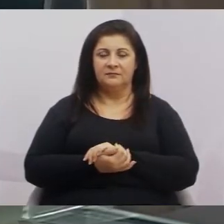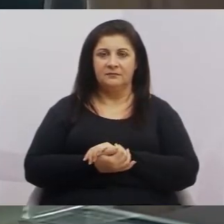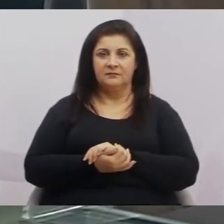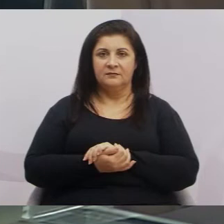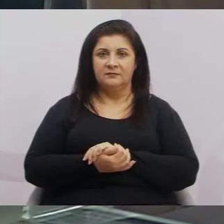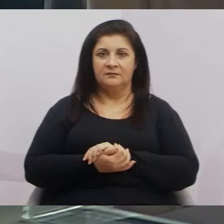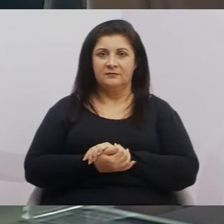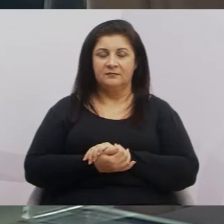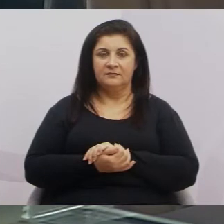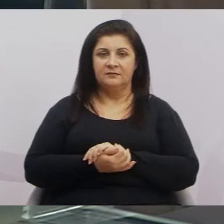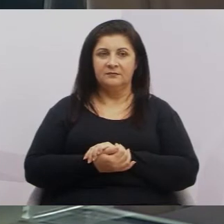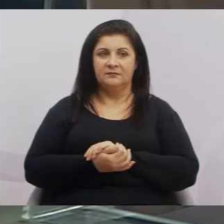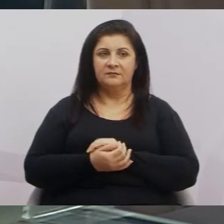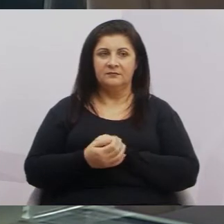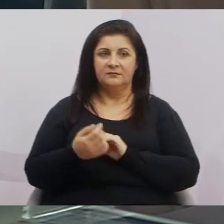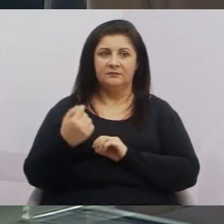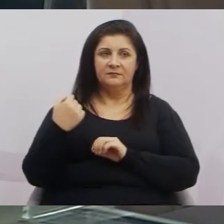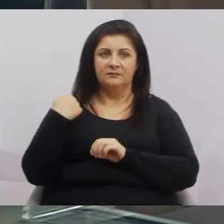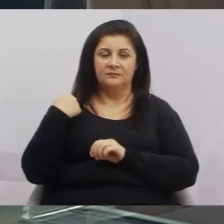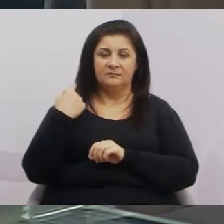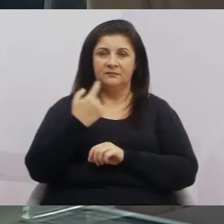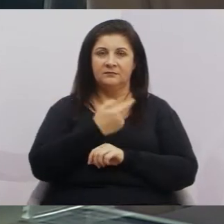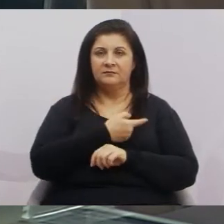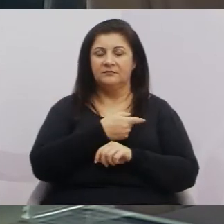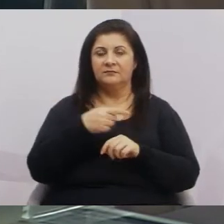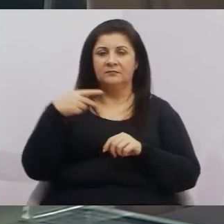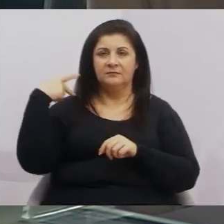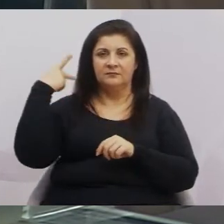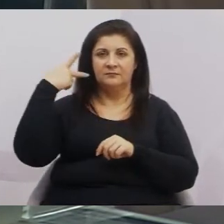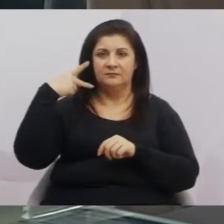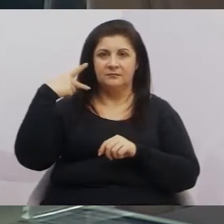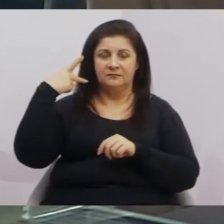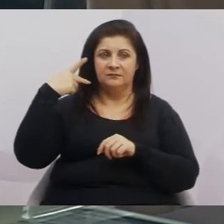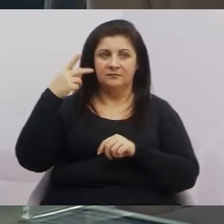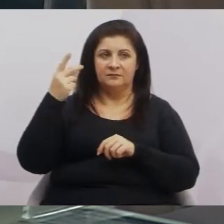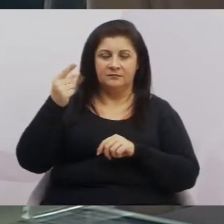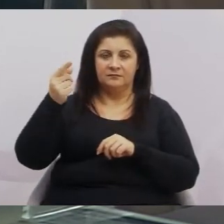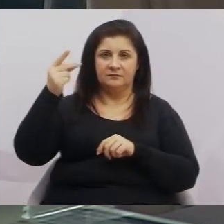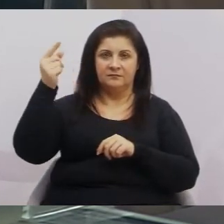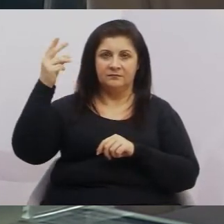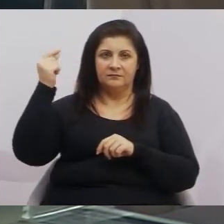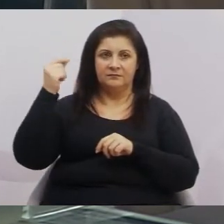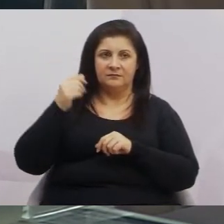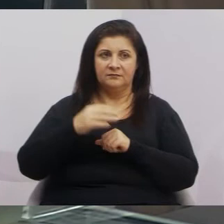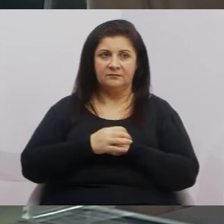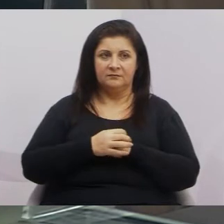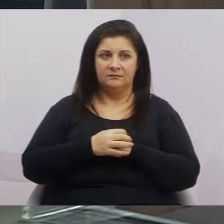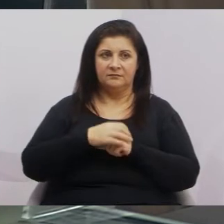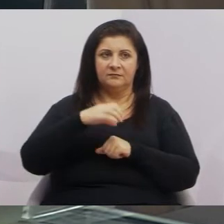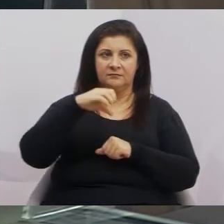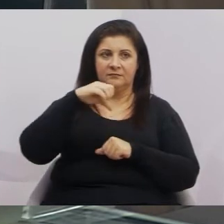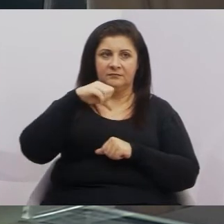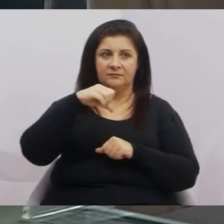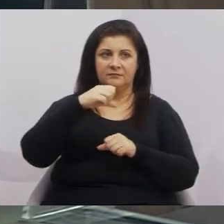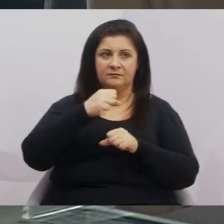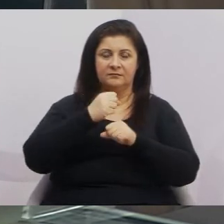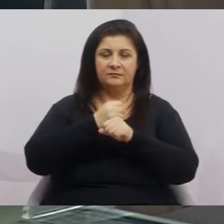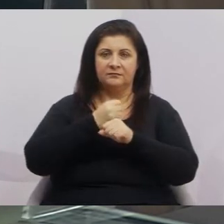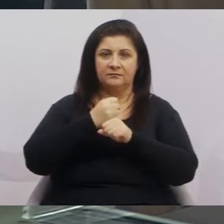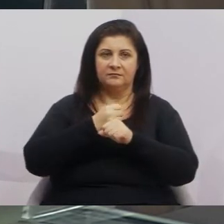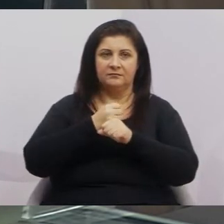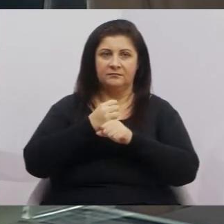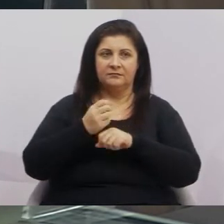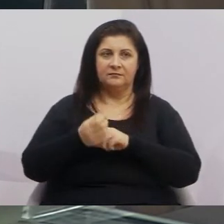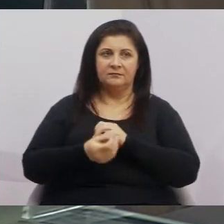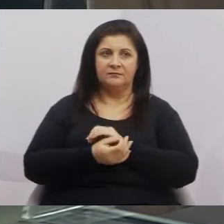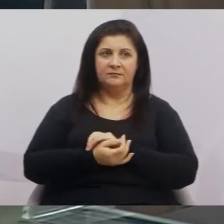Nós que estamos nessa casa há muito tempo, eu estou nessa casa há nove anos e